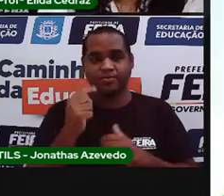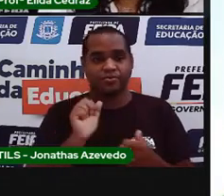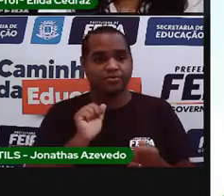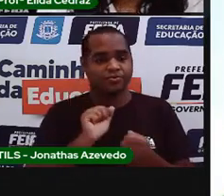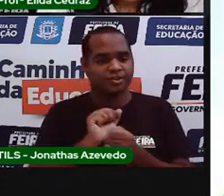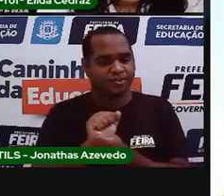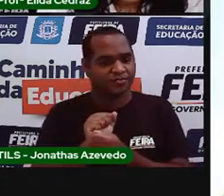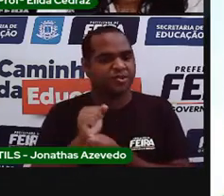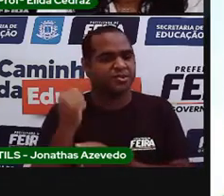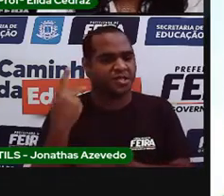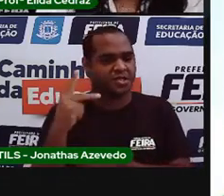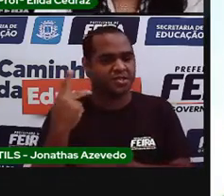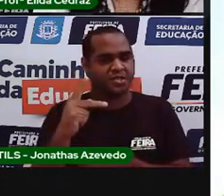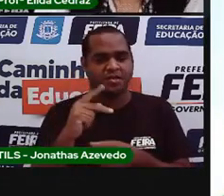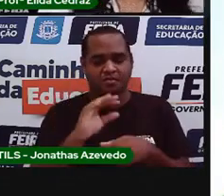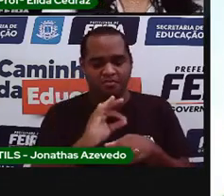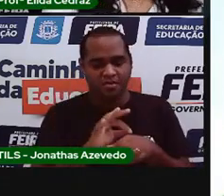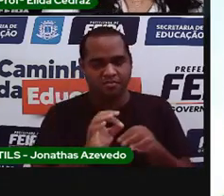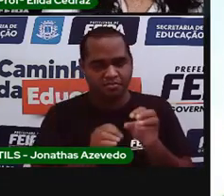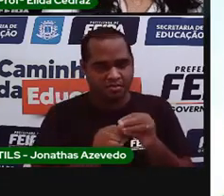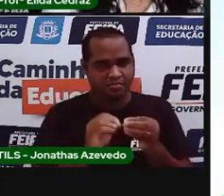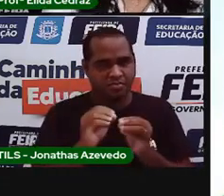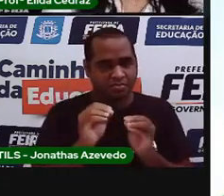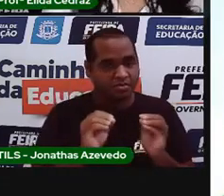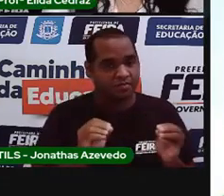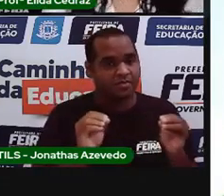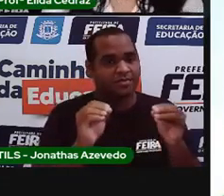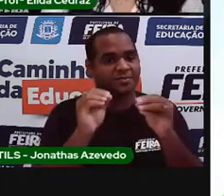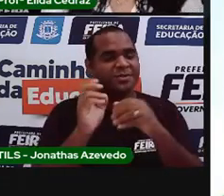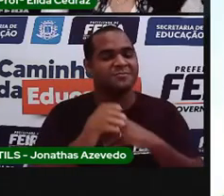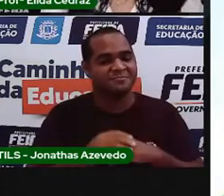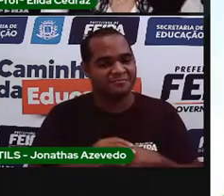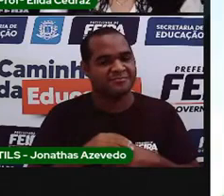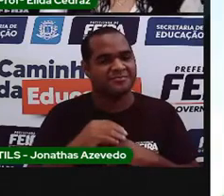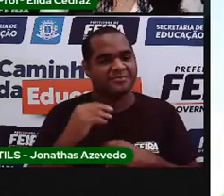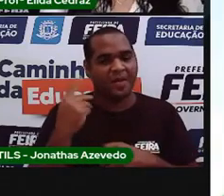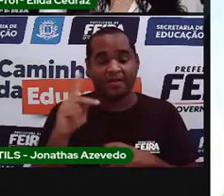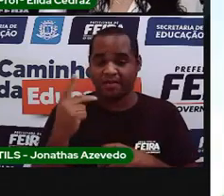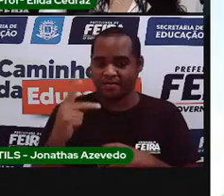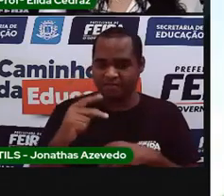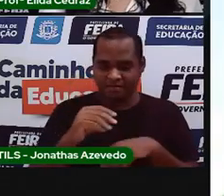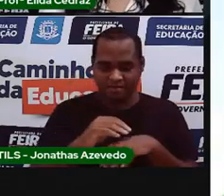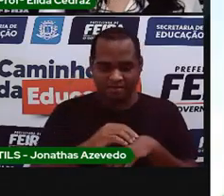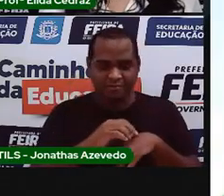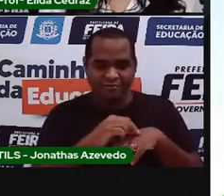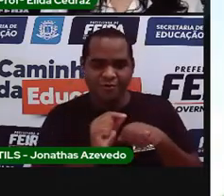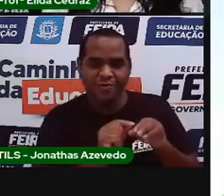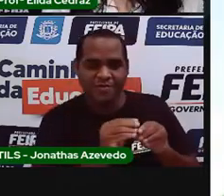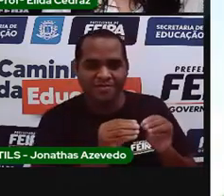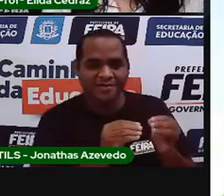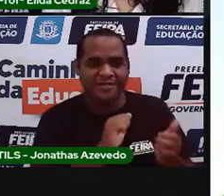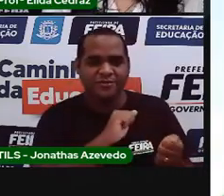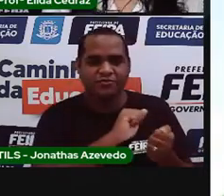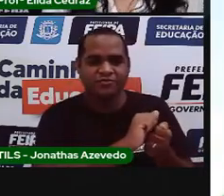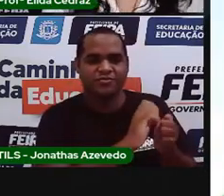colou todos eles. E é por isso que o casco hoje é assim.